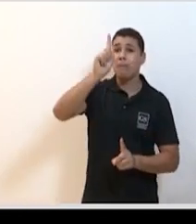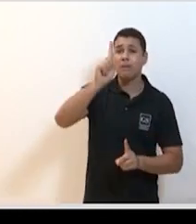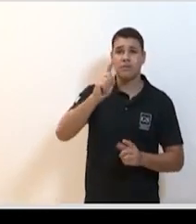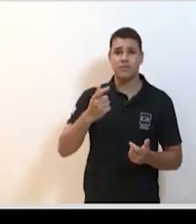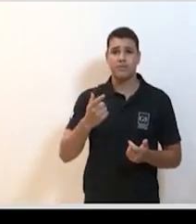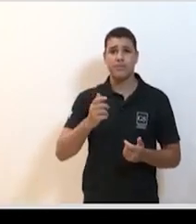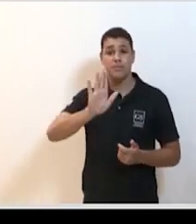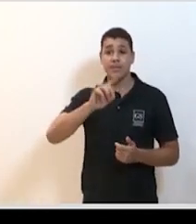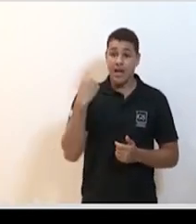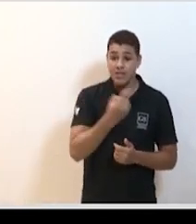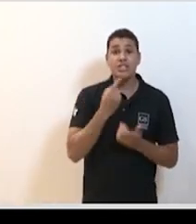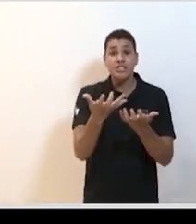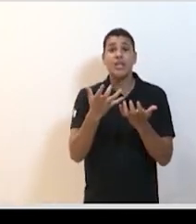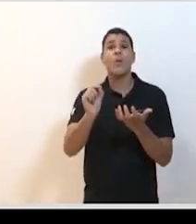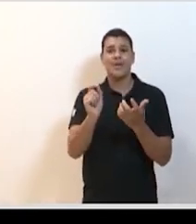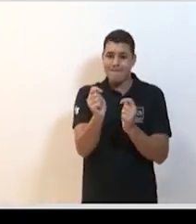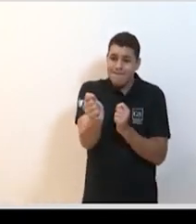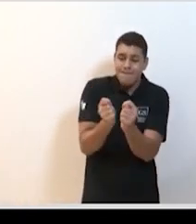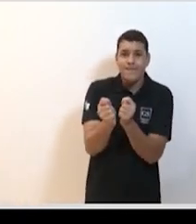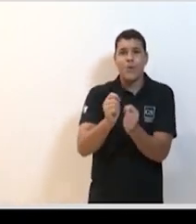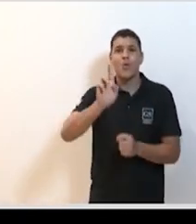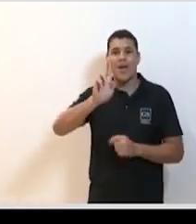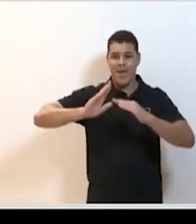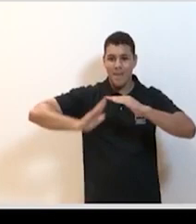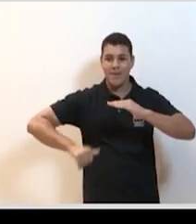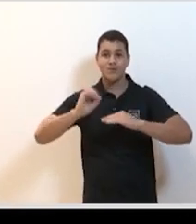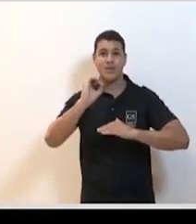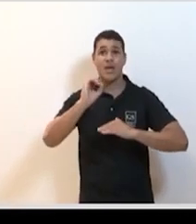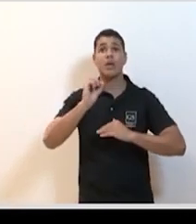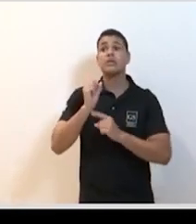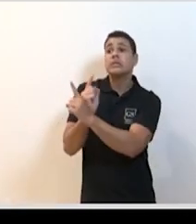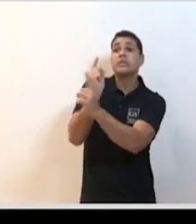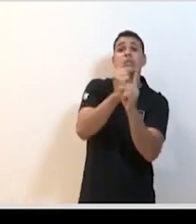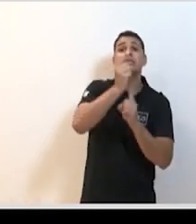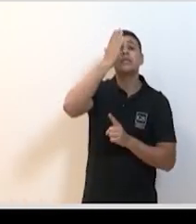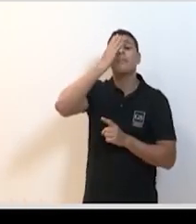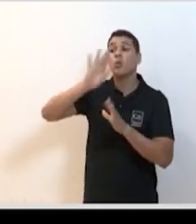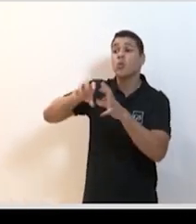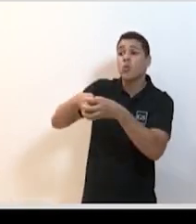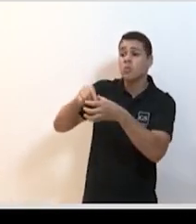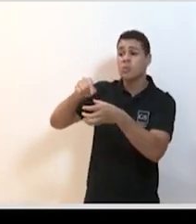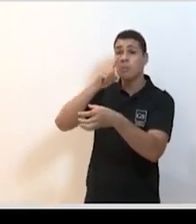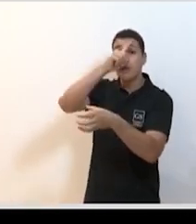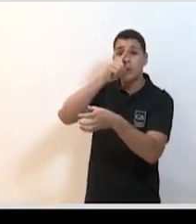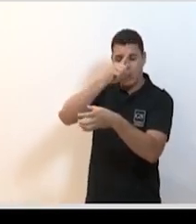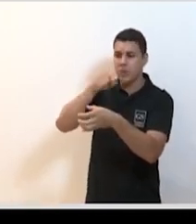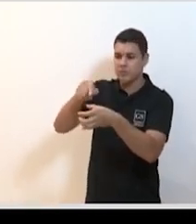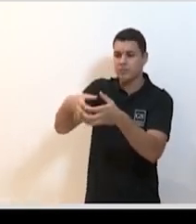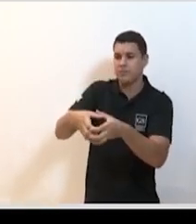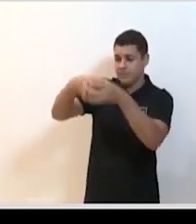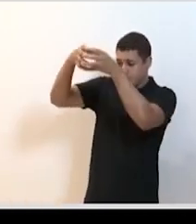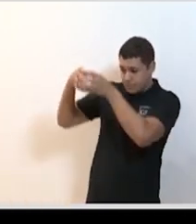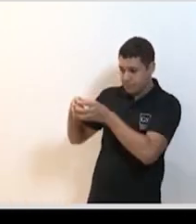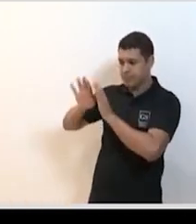manter sempre o R abaixo do zero testar mais identificar as populações vulneráveis identificar os clusters onde está